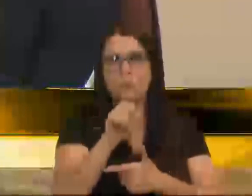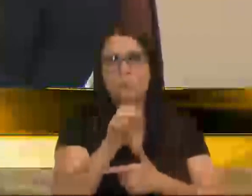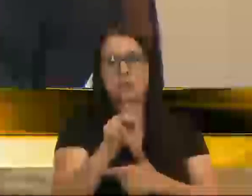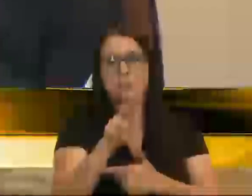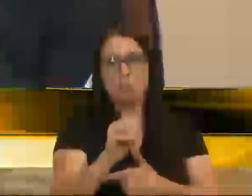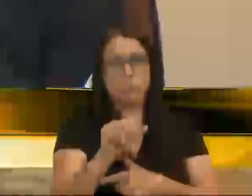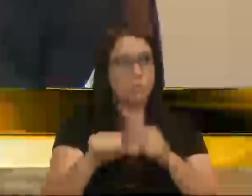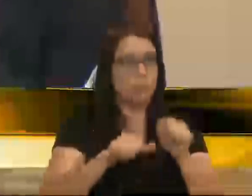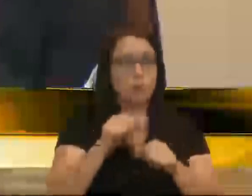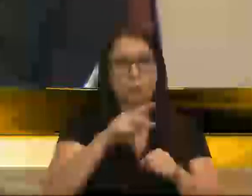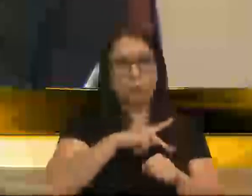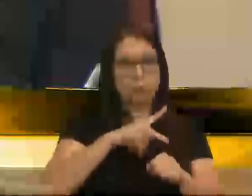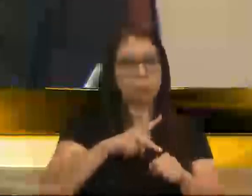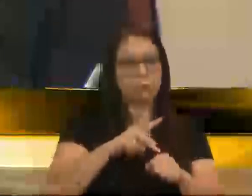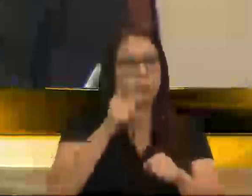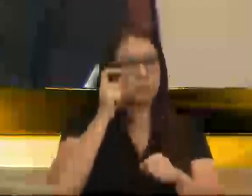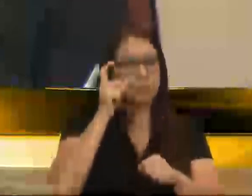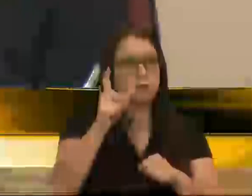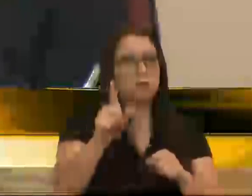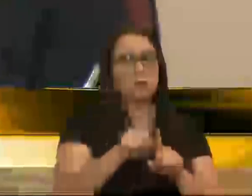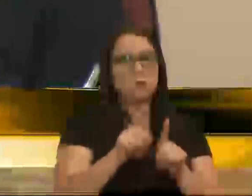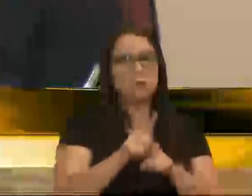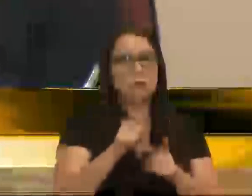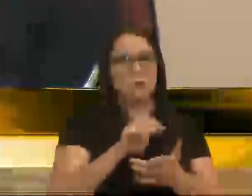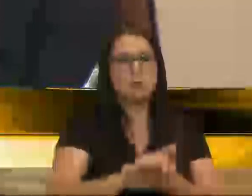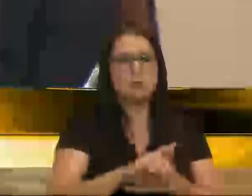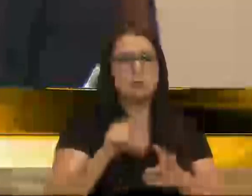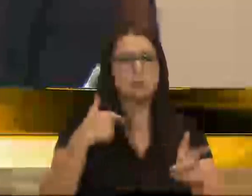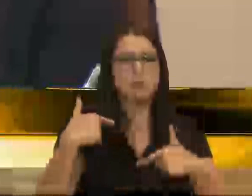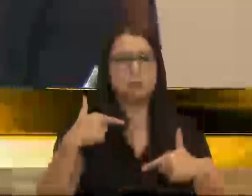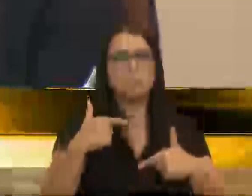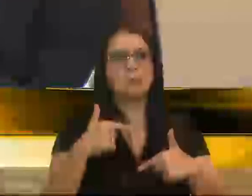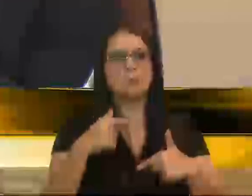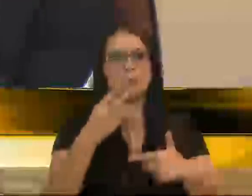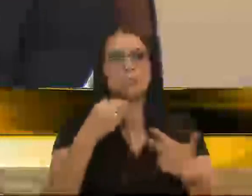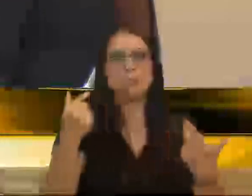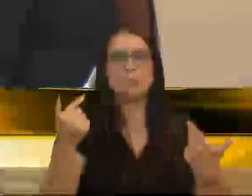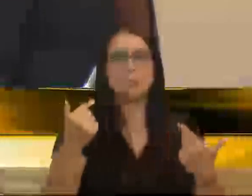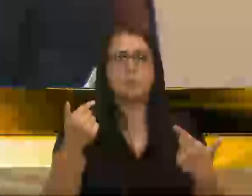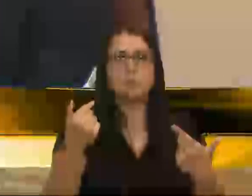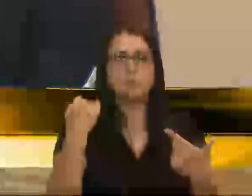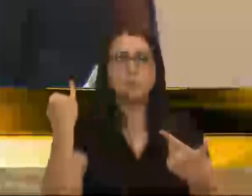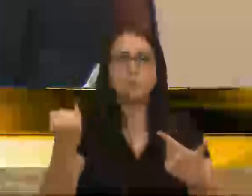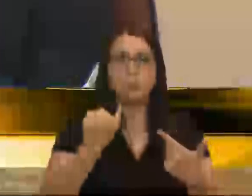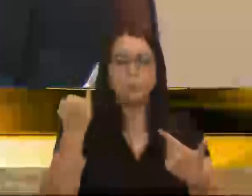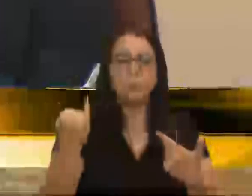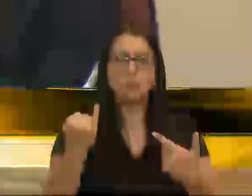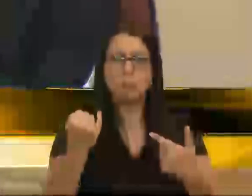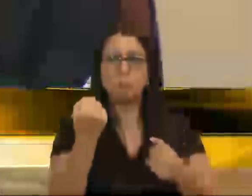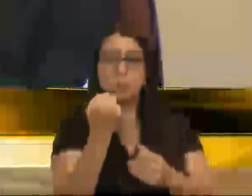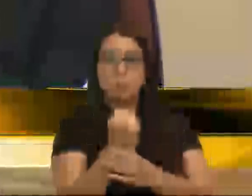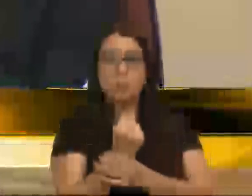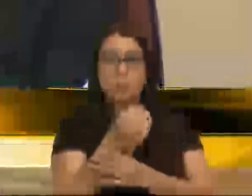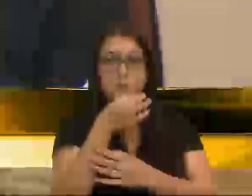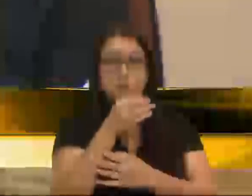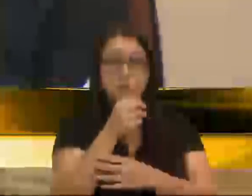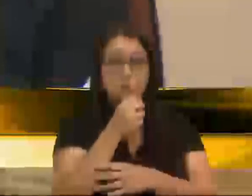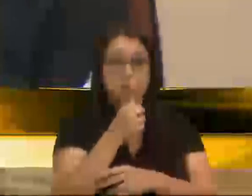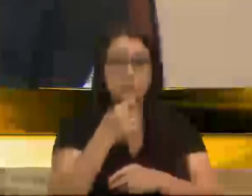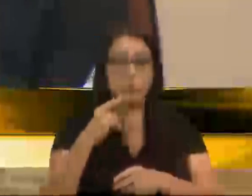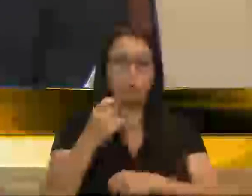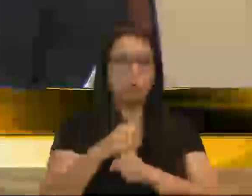presidência. Eu acho que seria muito interessante porque o Concepro tem um trabalho muito importante para a segurança de Caxias do Sul nos últimos anos.